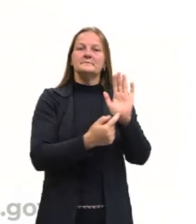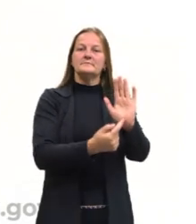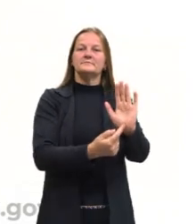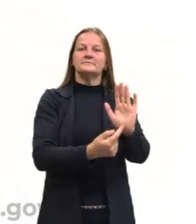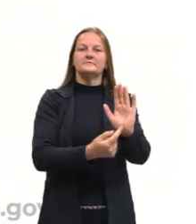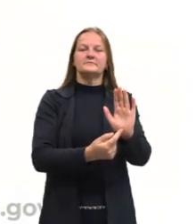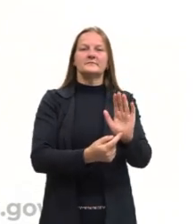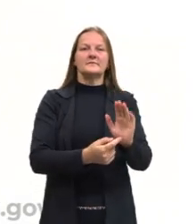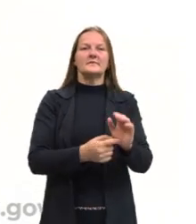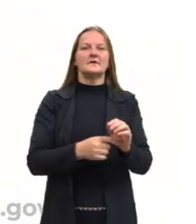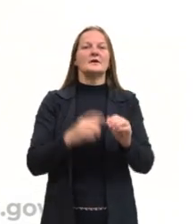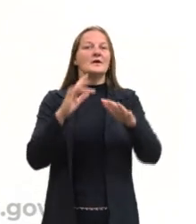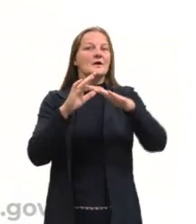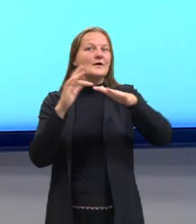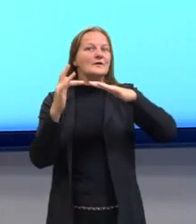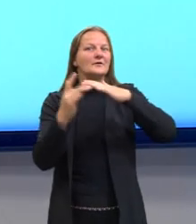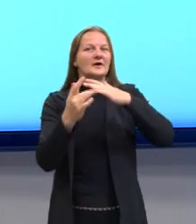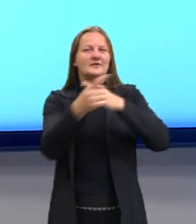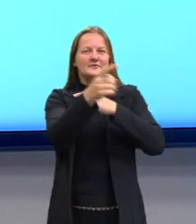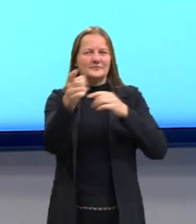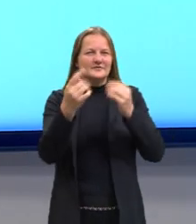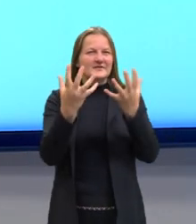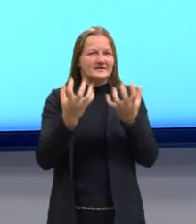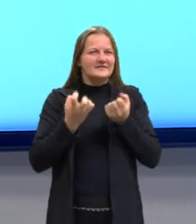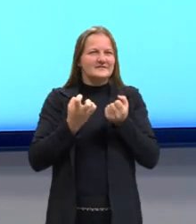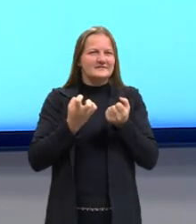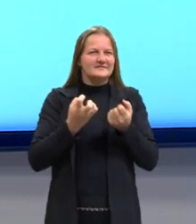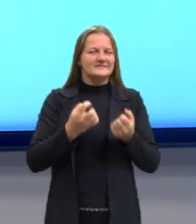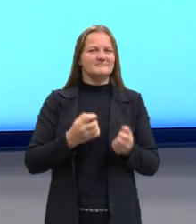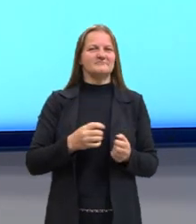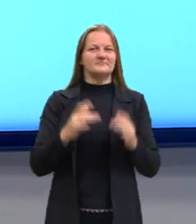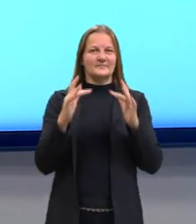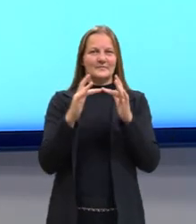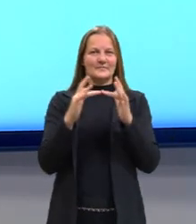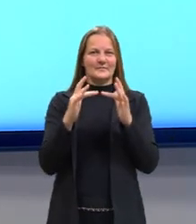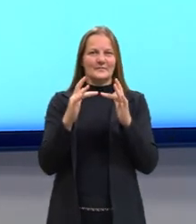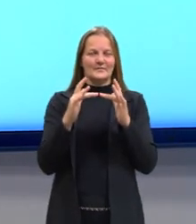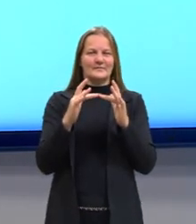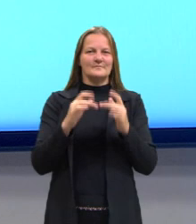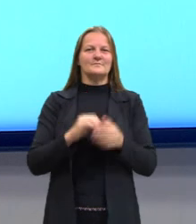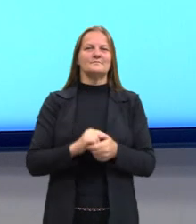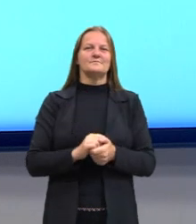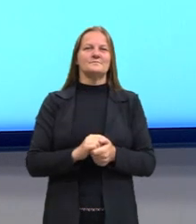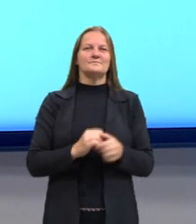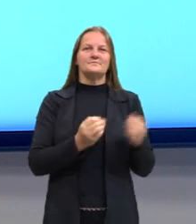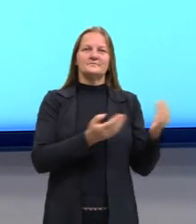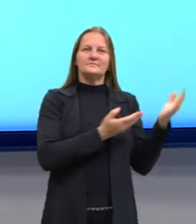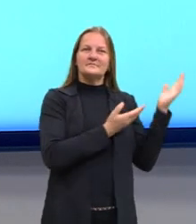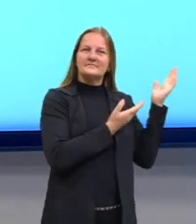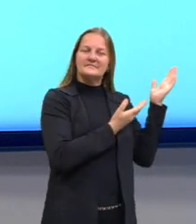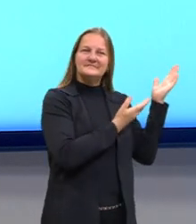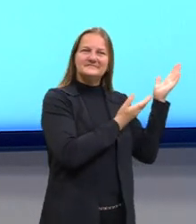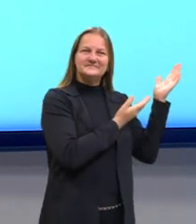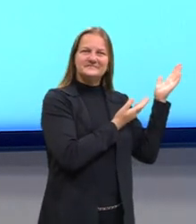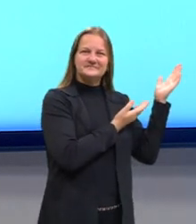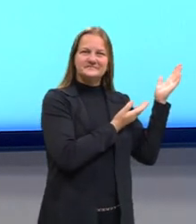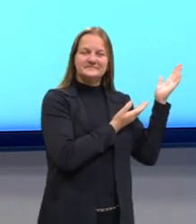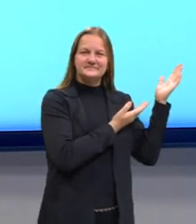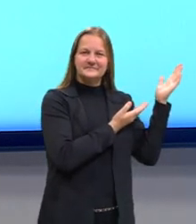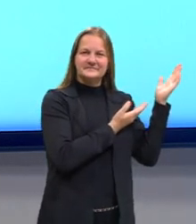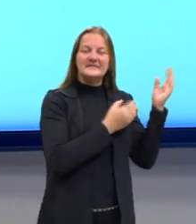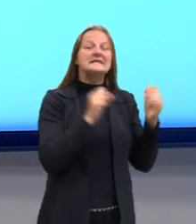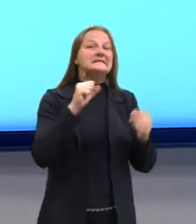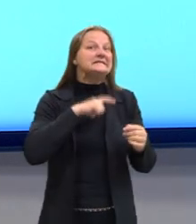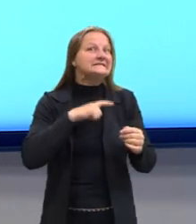minhas redes sociais, caso vocês queiram entrar em contato, seguir, tirar alguma dúvida,